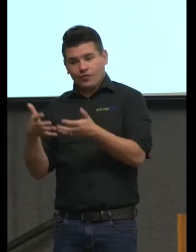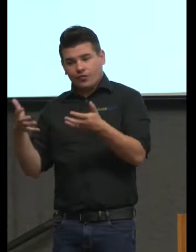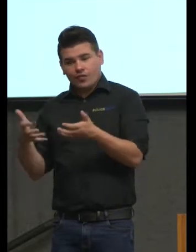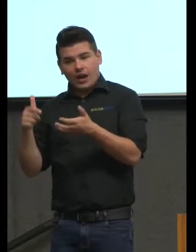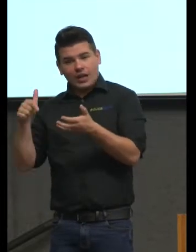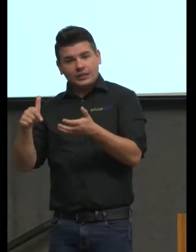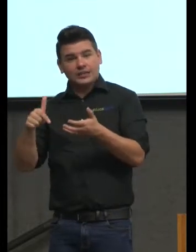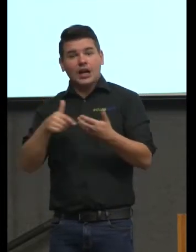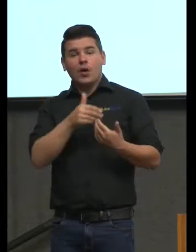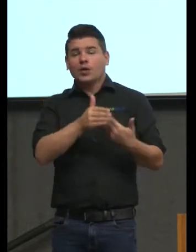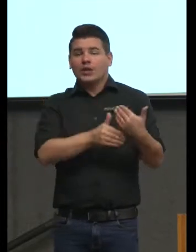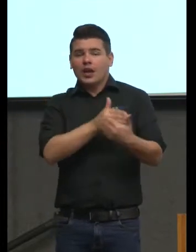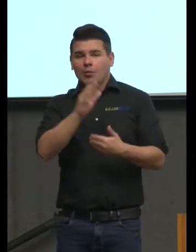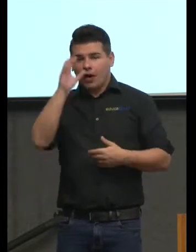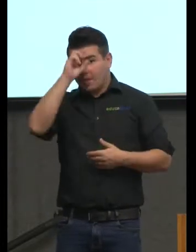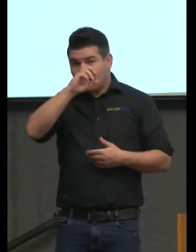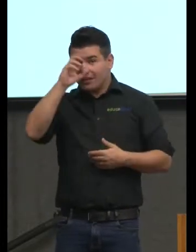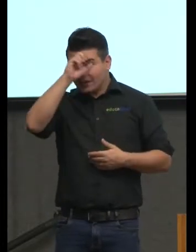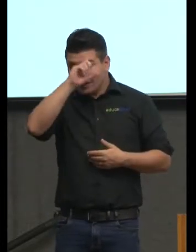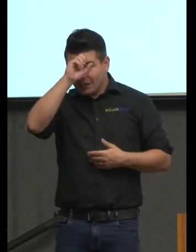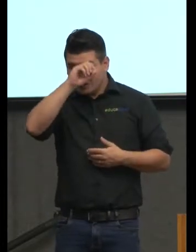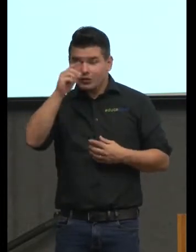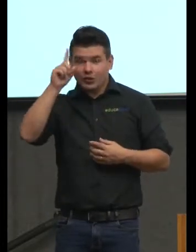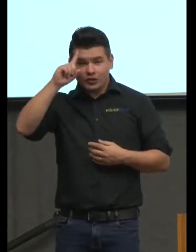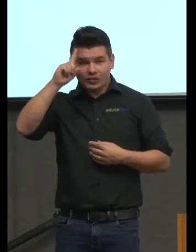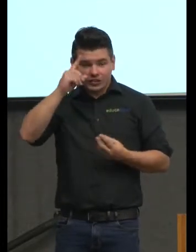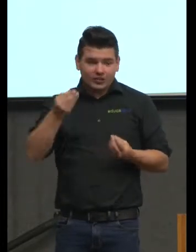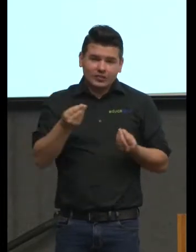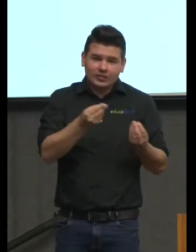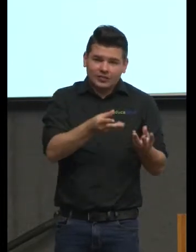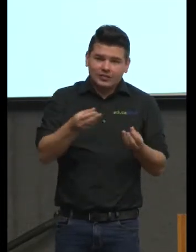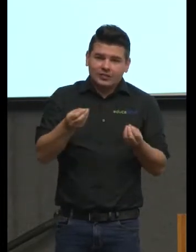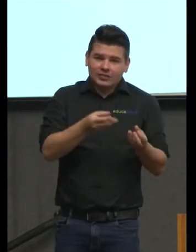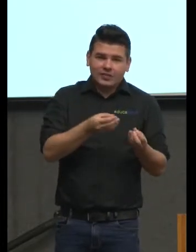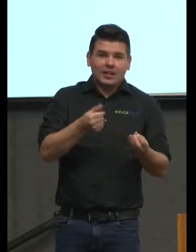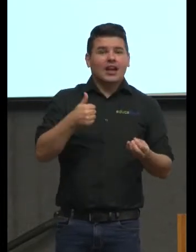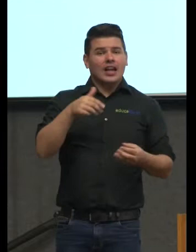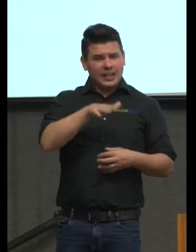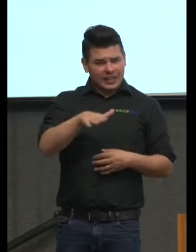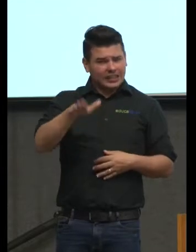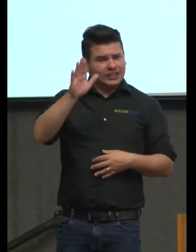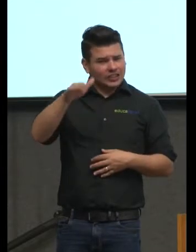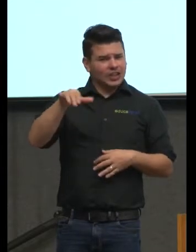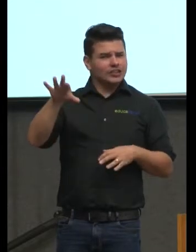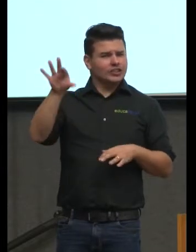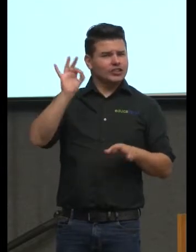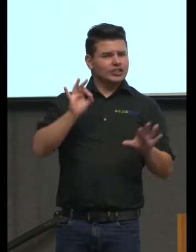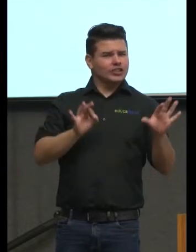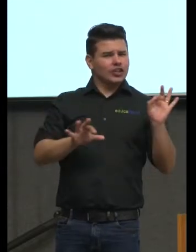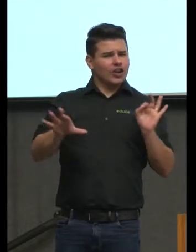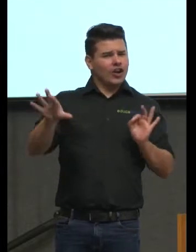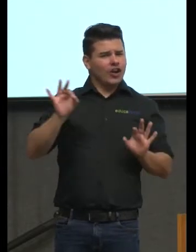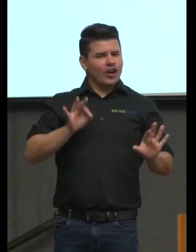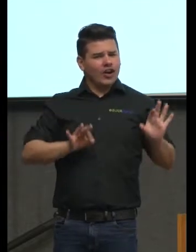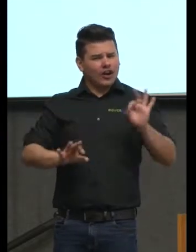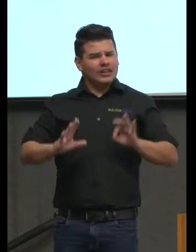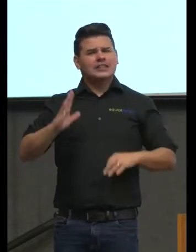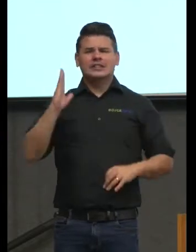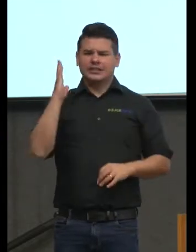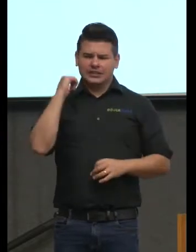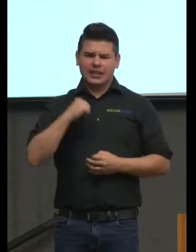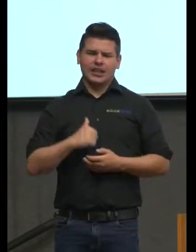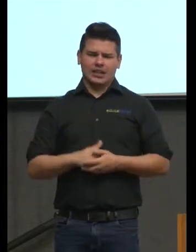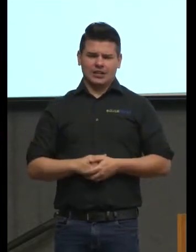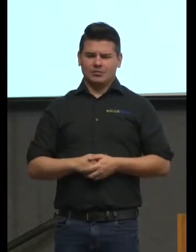aprendidos aprendidos na convivência então ela tem preferências e nós